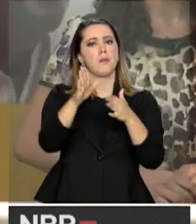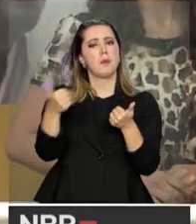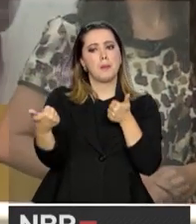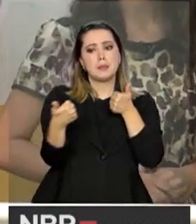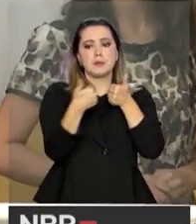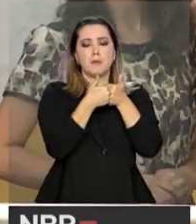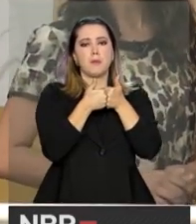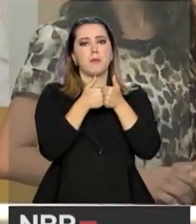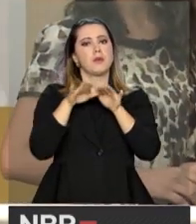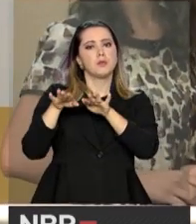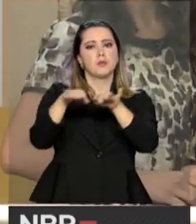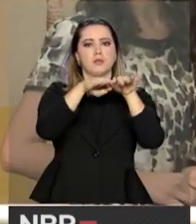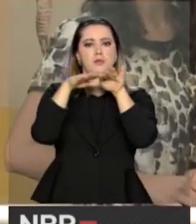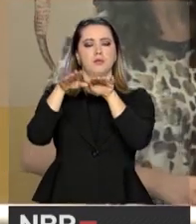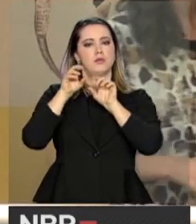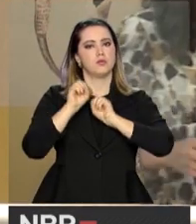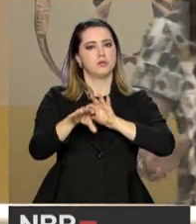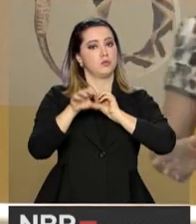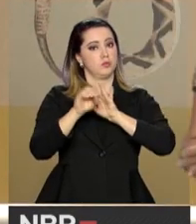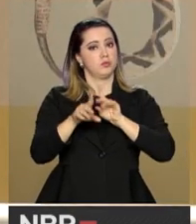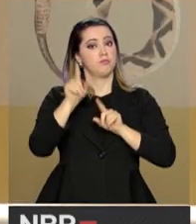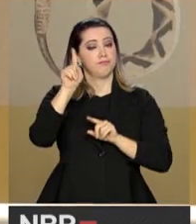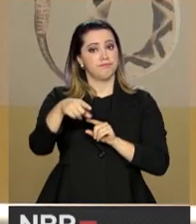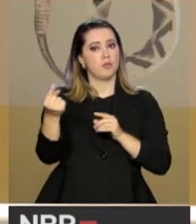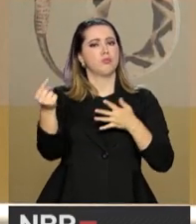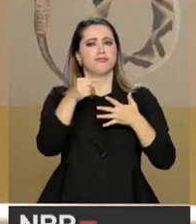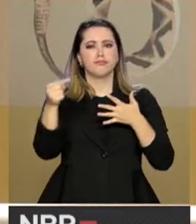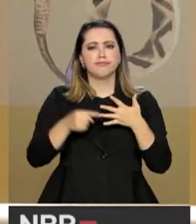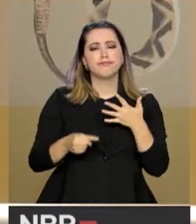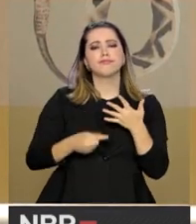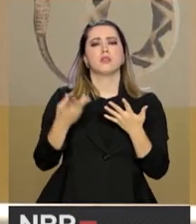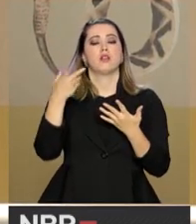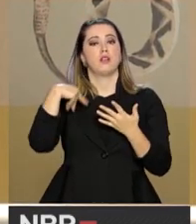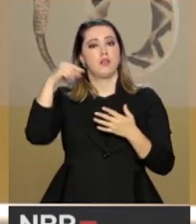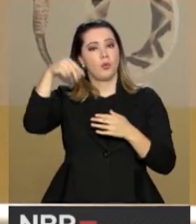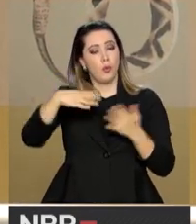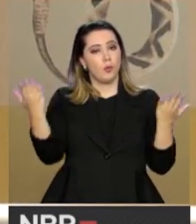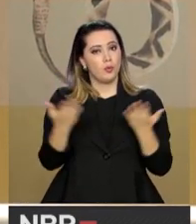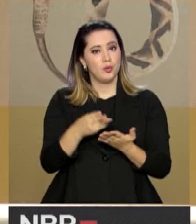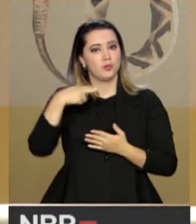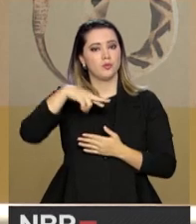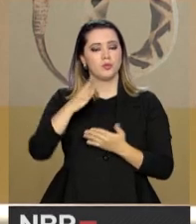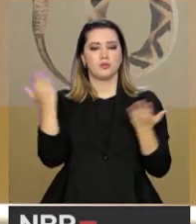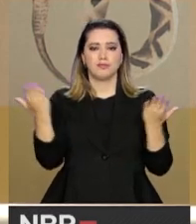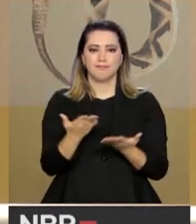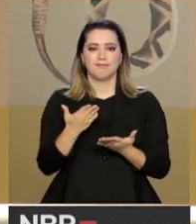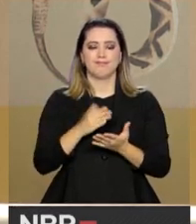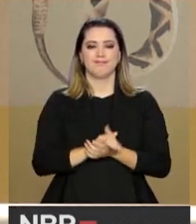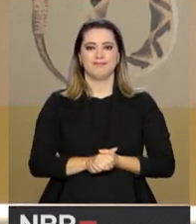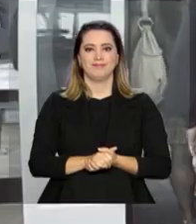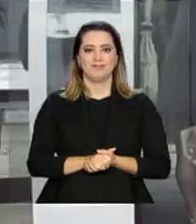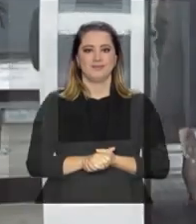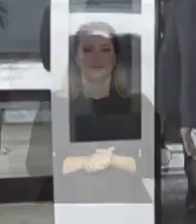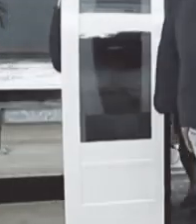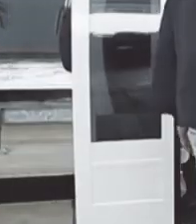curto para a democratização da educação? Essas e outras reflexões no NBR Entrevista, que começa agora.